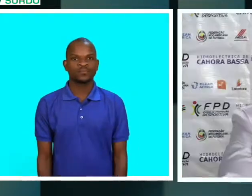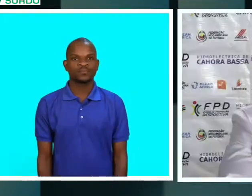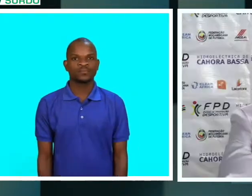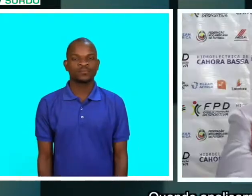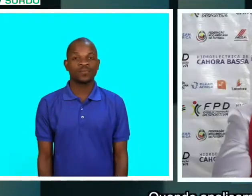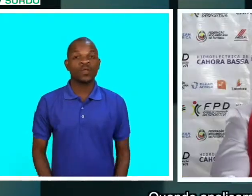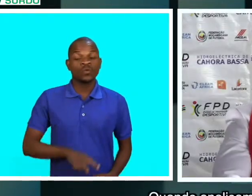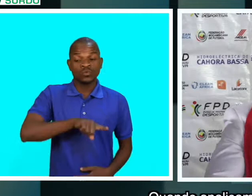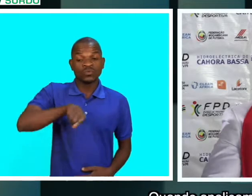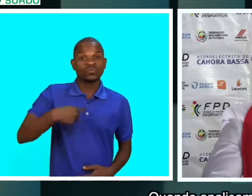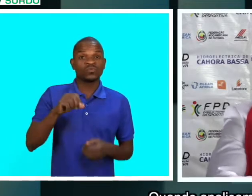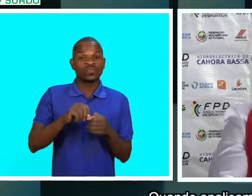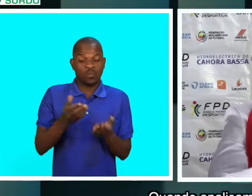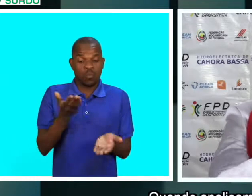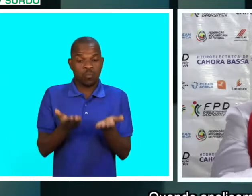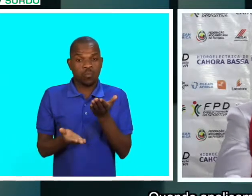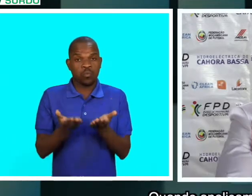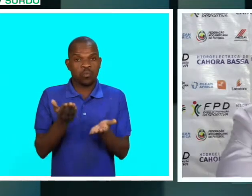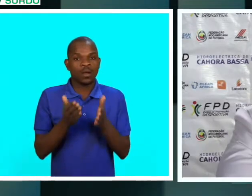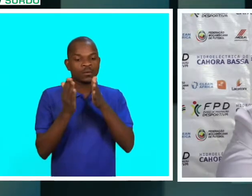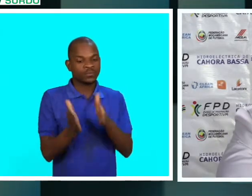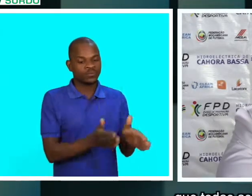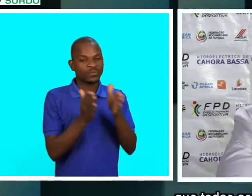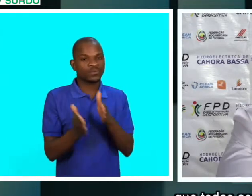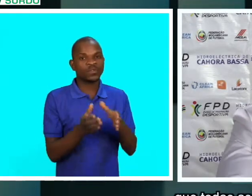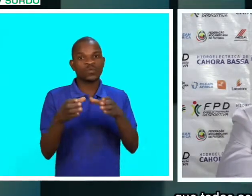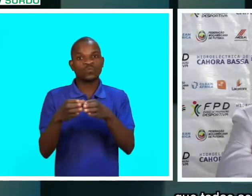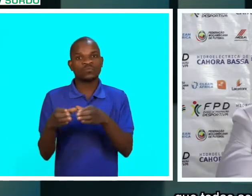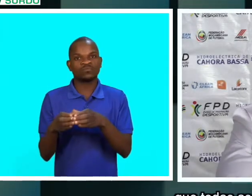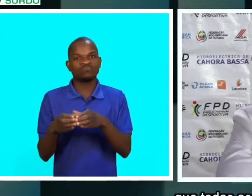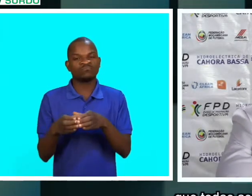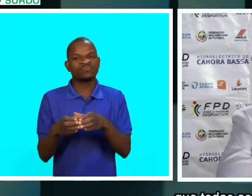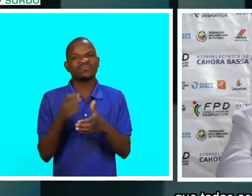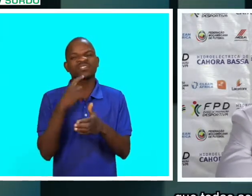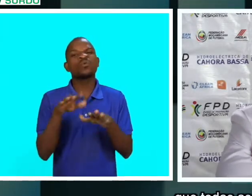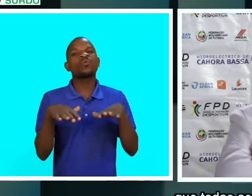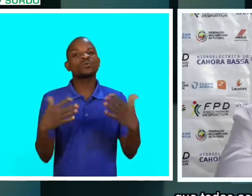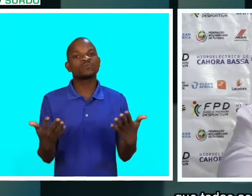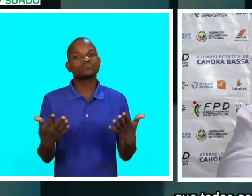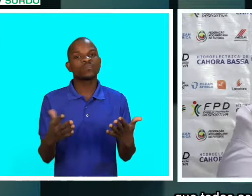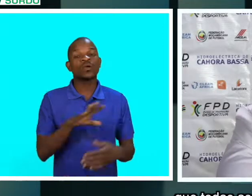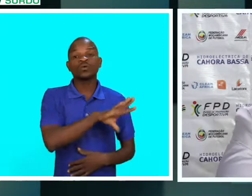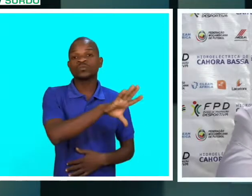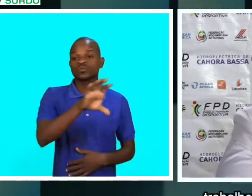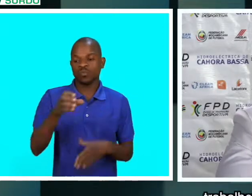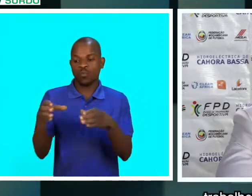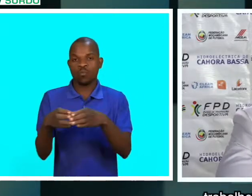Quando nós analisamos a cronologia das seleções, faz sentido que todas as seleções, a partir de hoje,